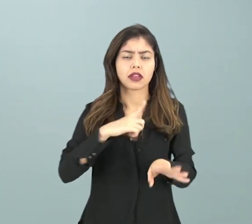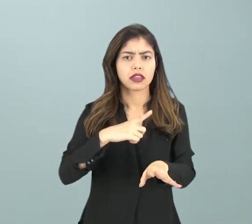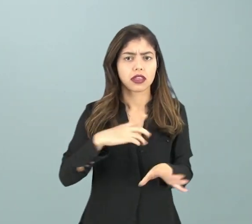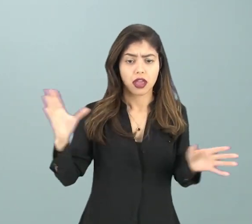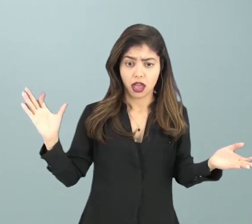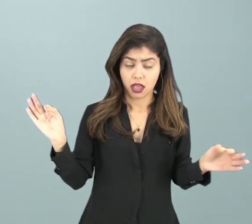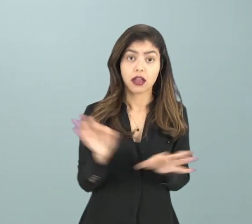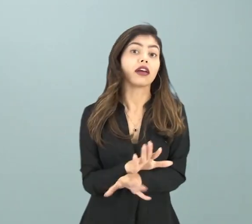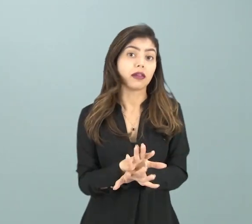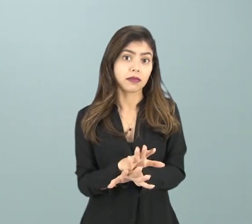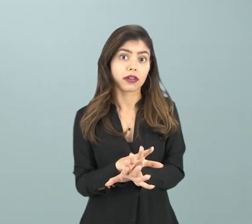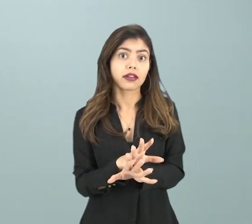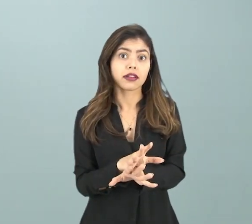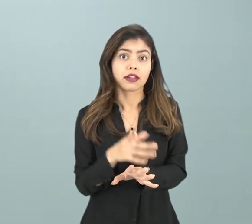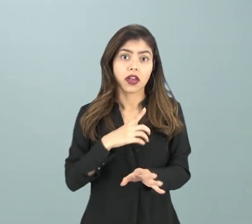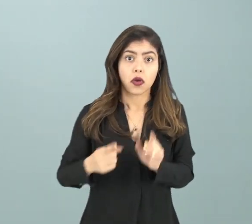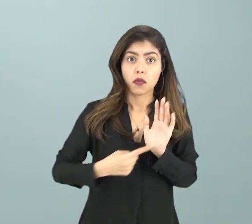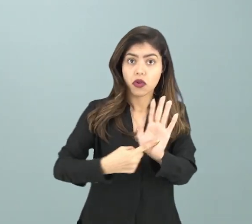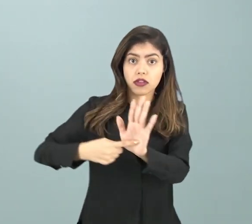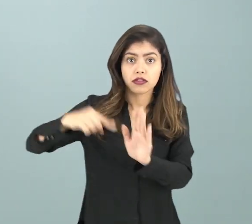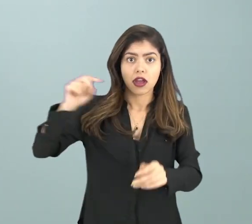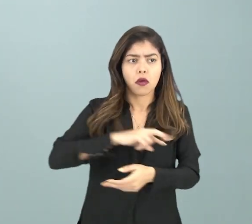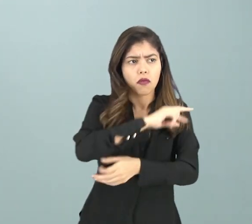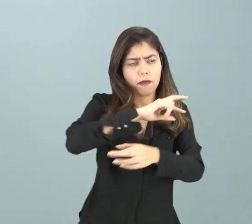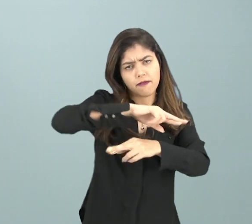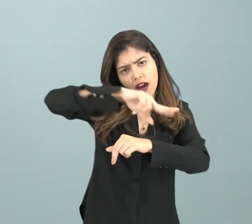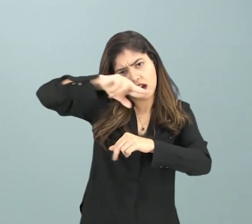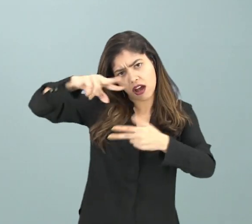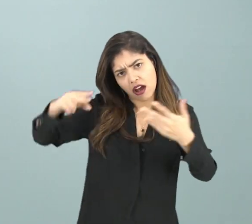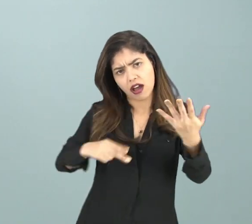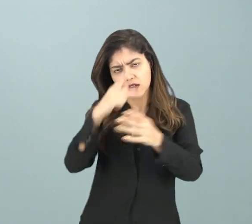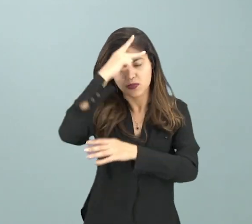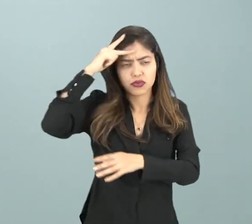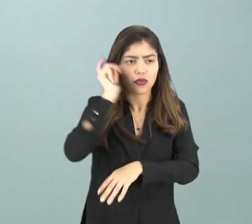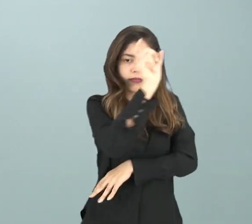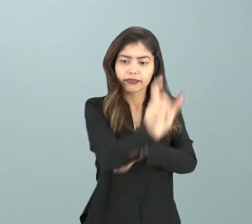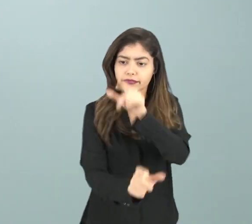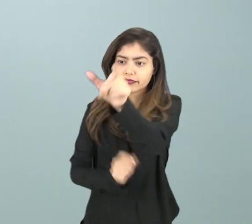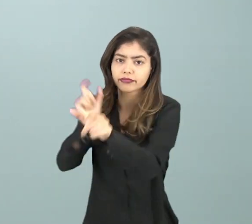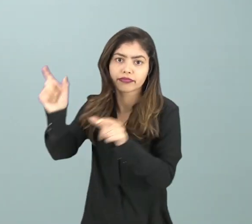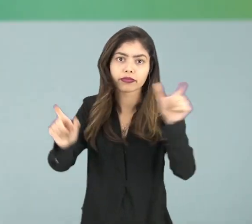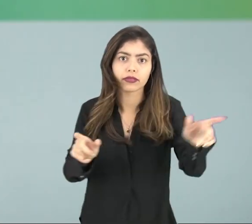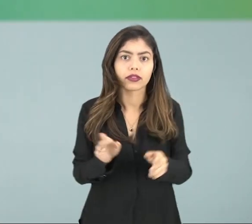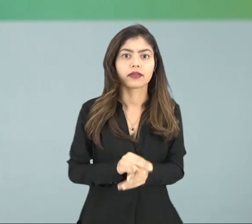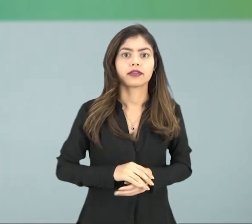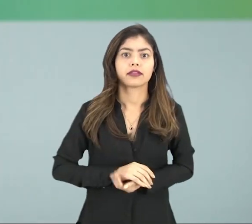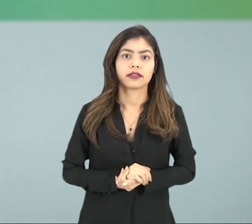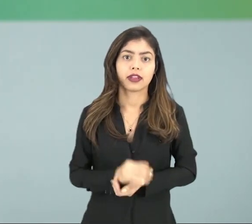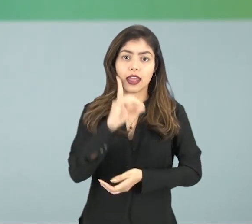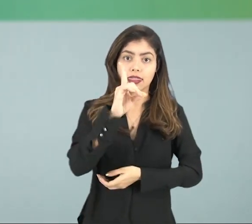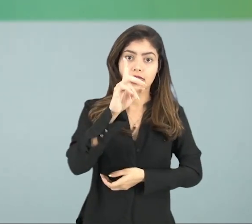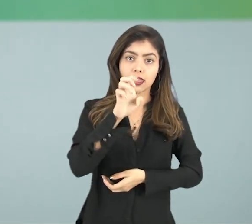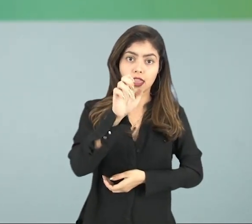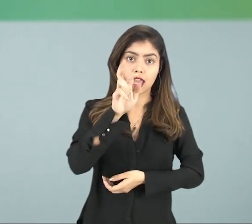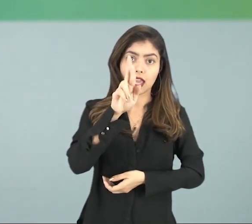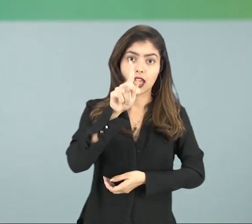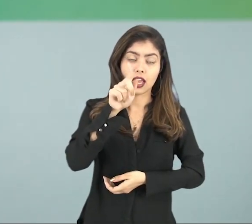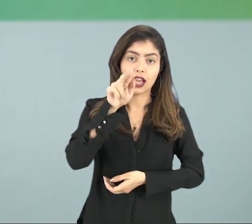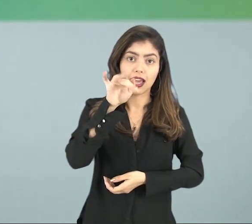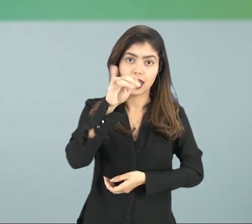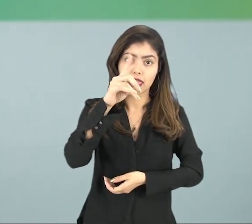agregando representantes de vários países do mundo? Por conta da degradação